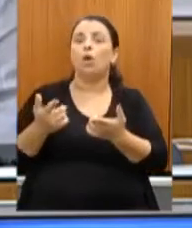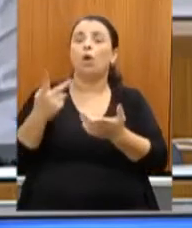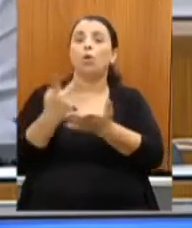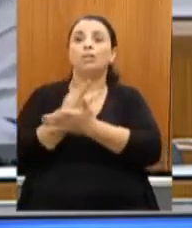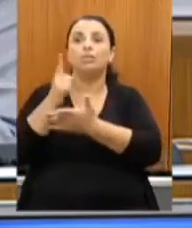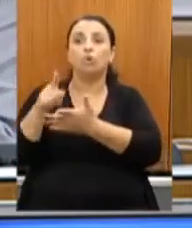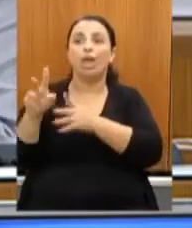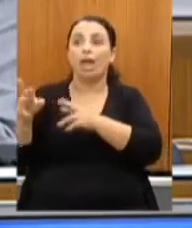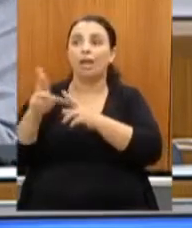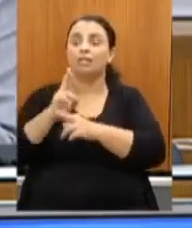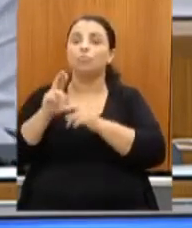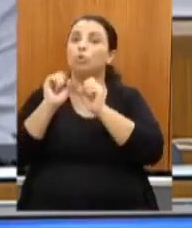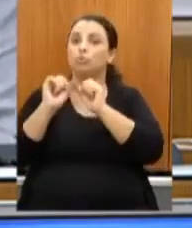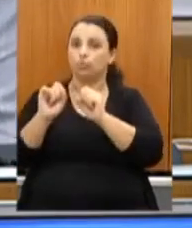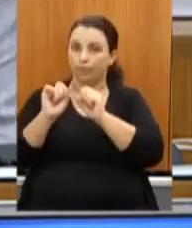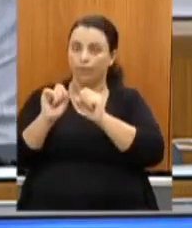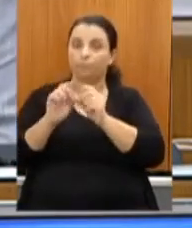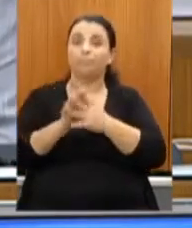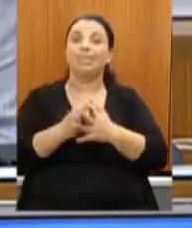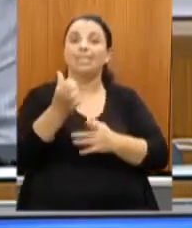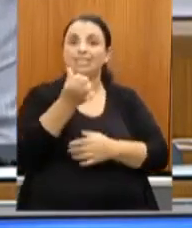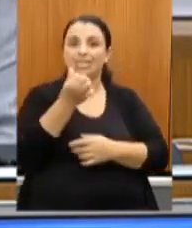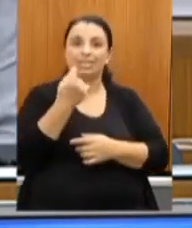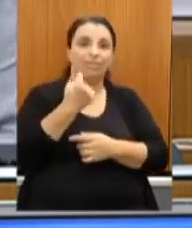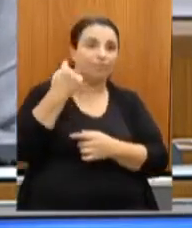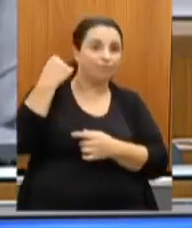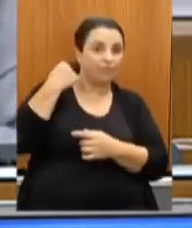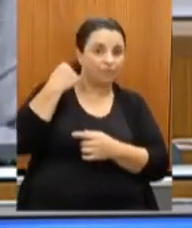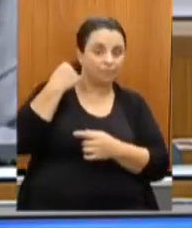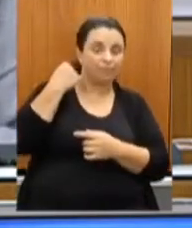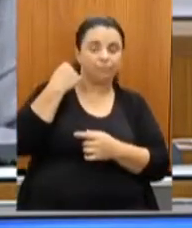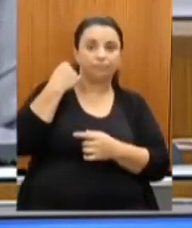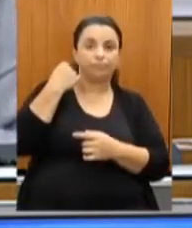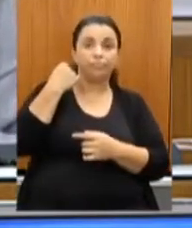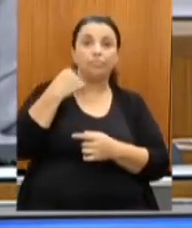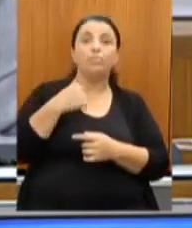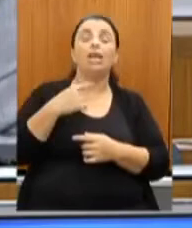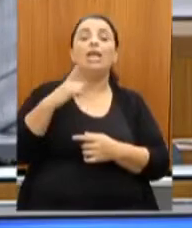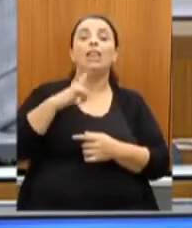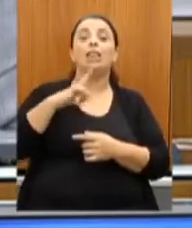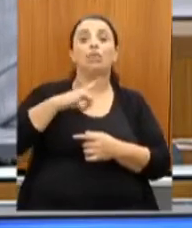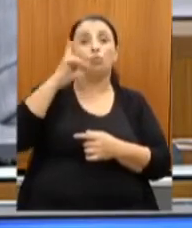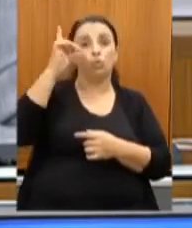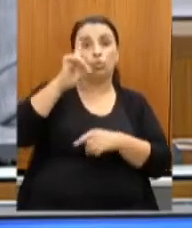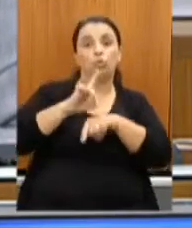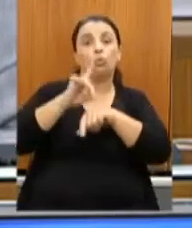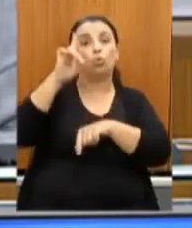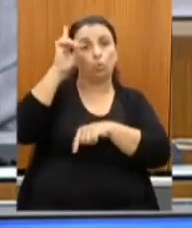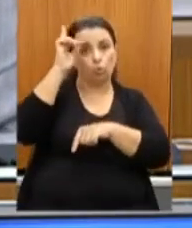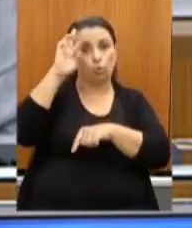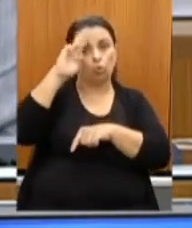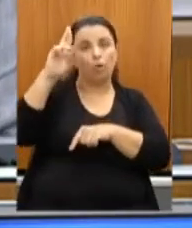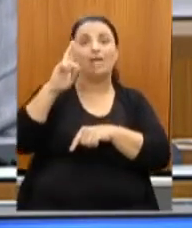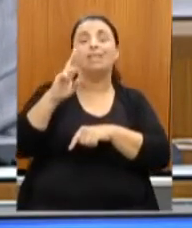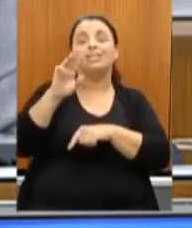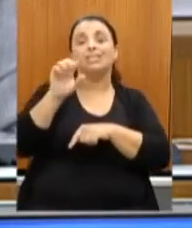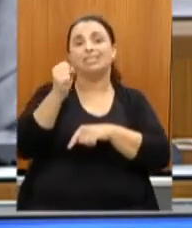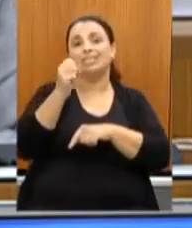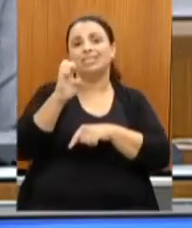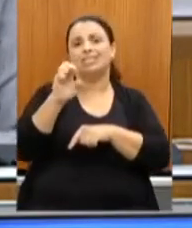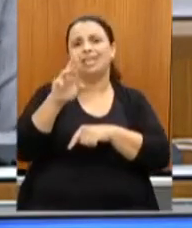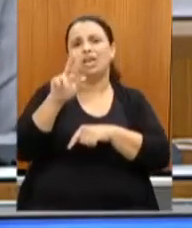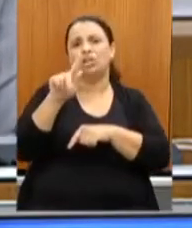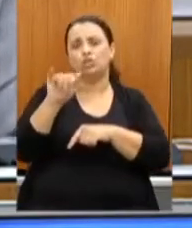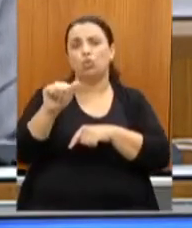passada, eu tive uma última conversa com o Dr. Sérgio, o Advocado-Geral do Estado,